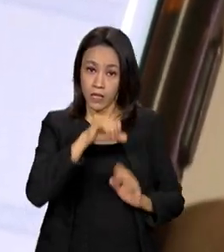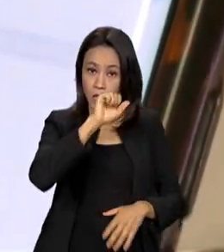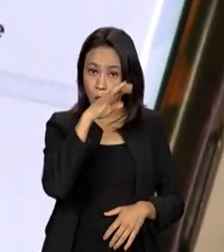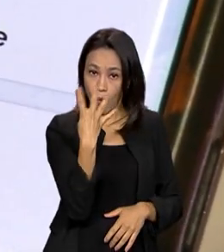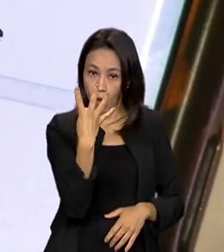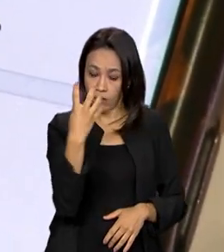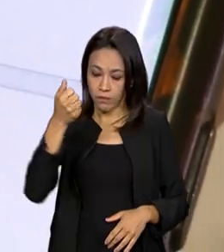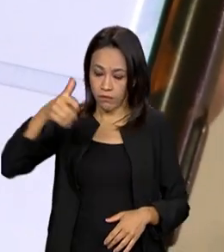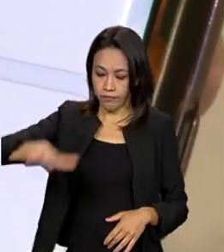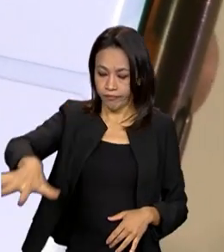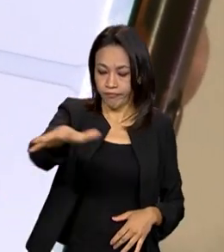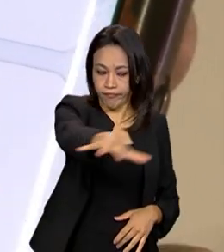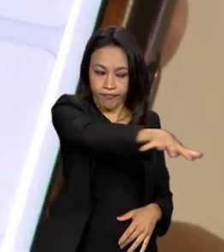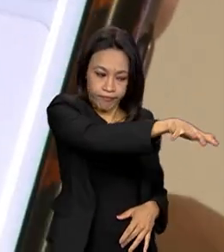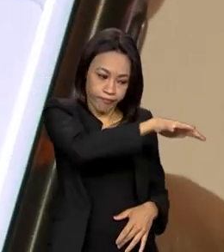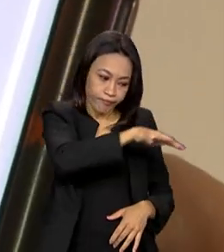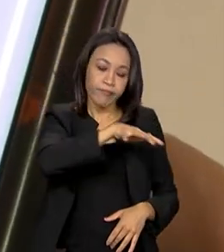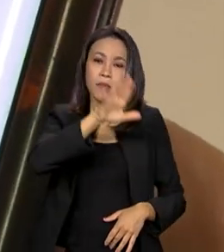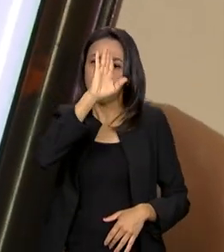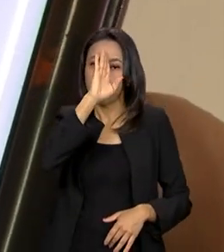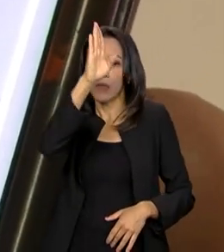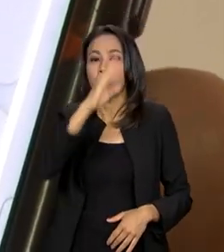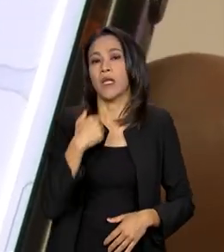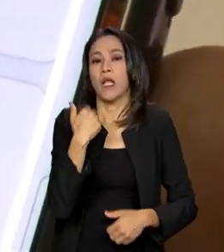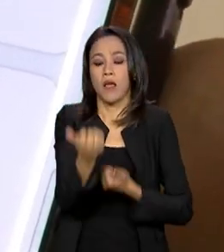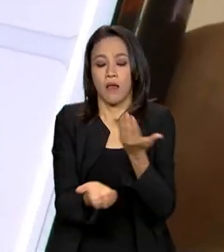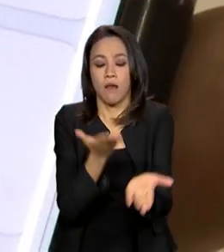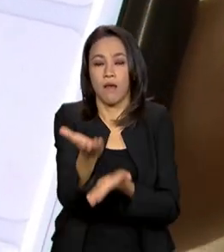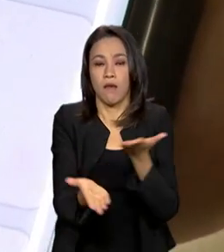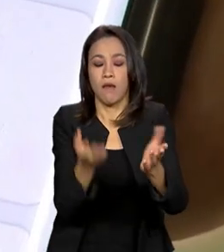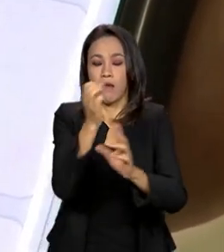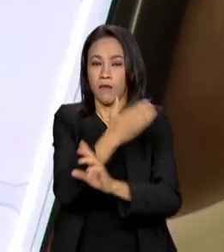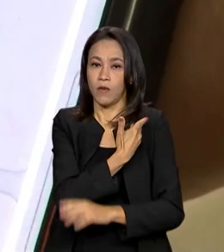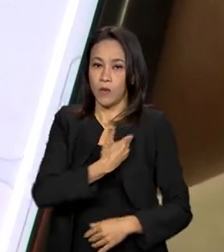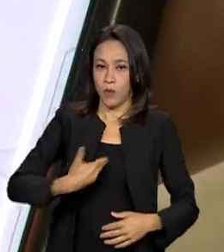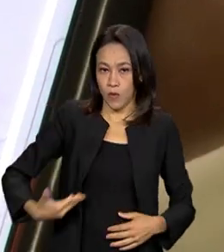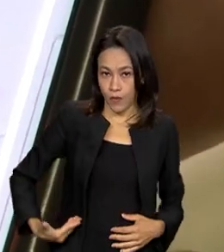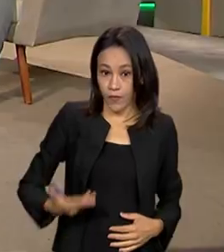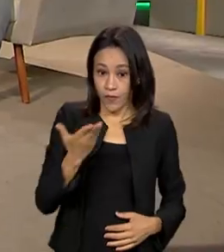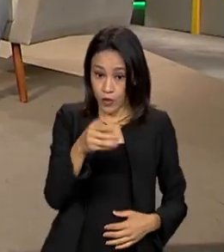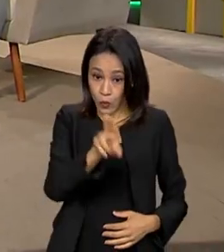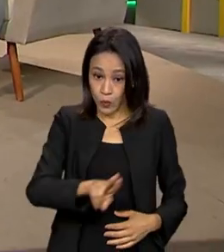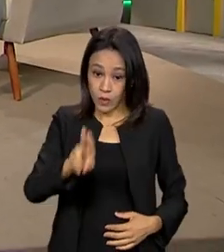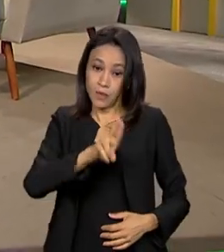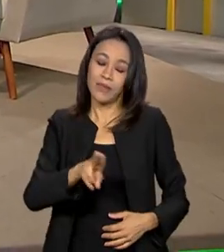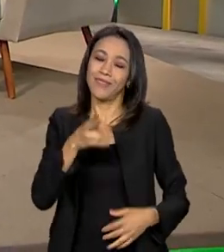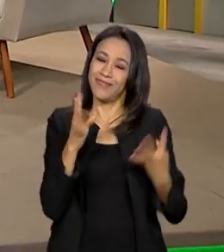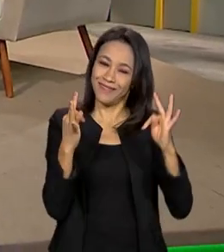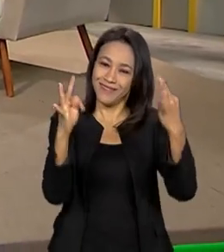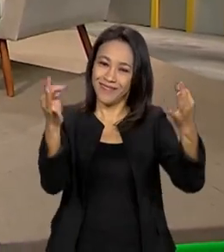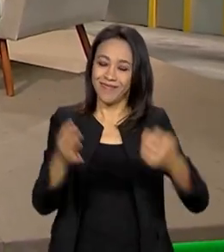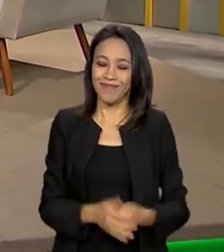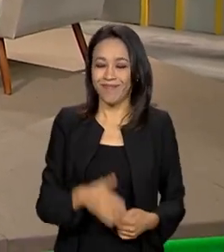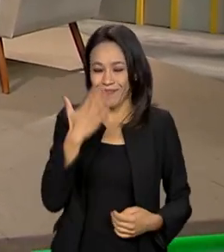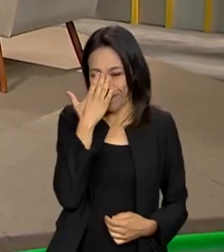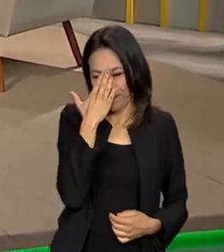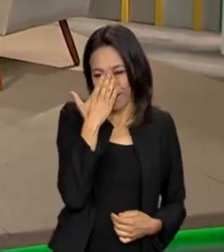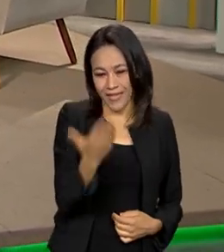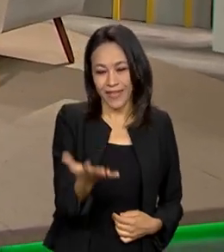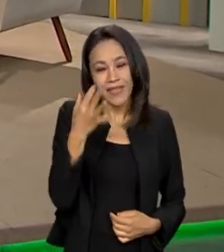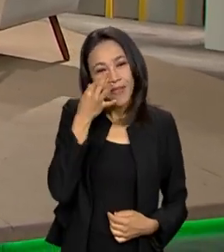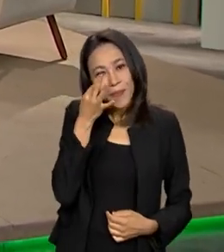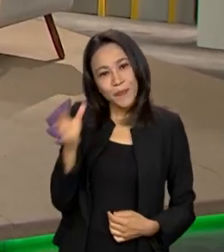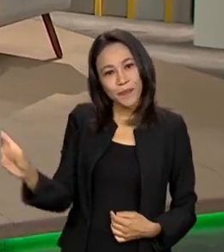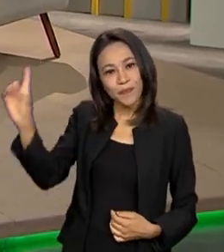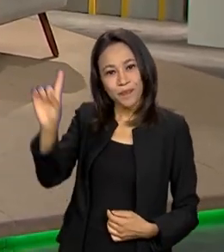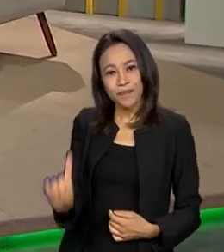eles a prestação de serviços públicos no formato digital. Muito obrigado pela presença aqui no Brasil